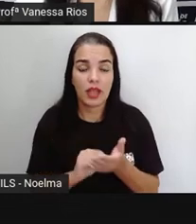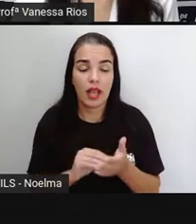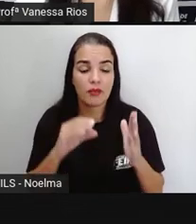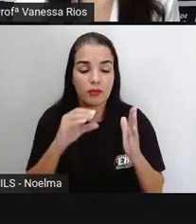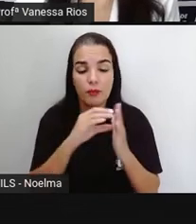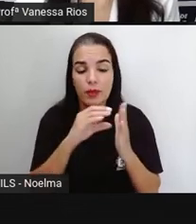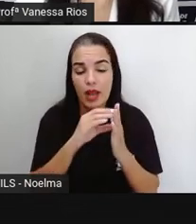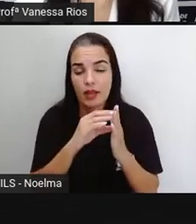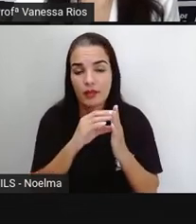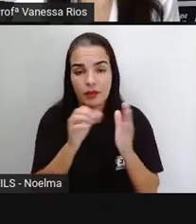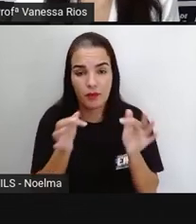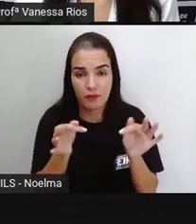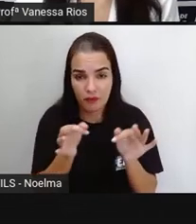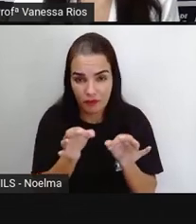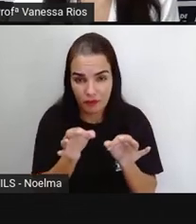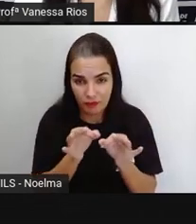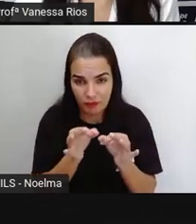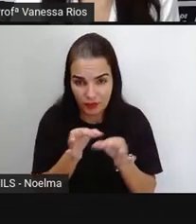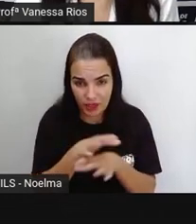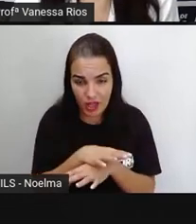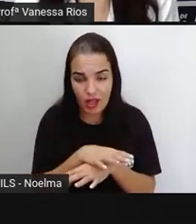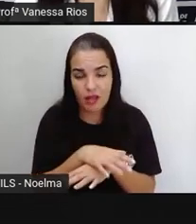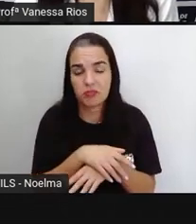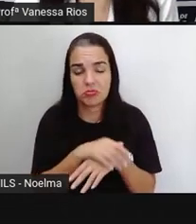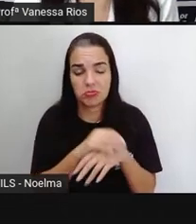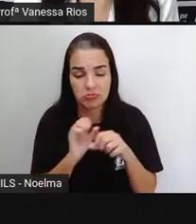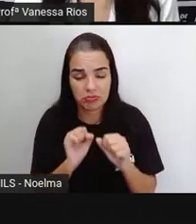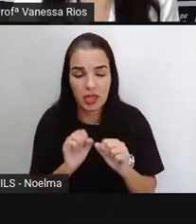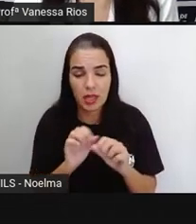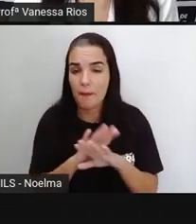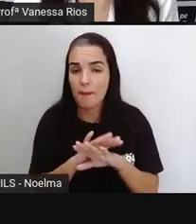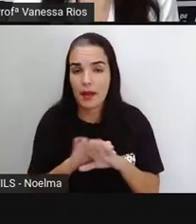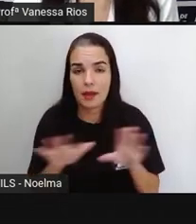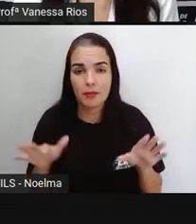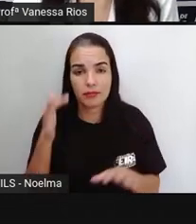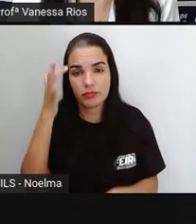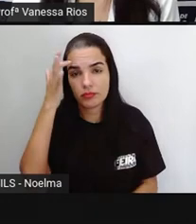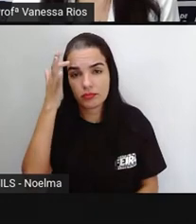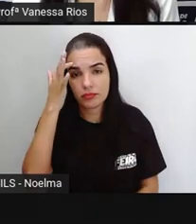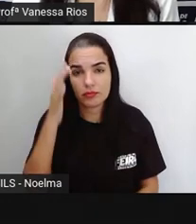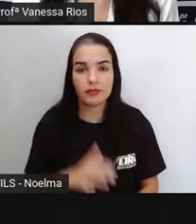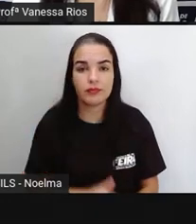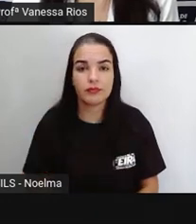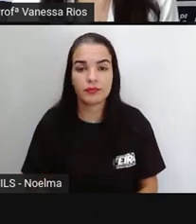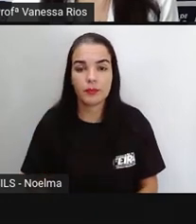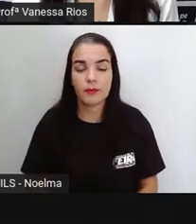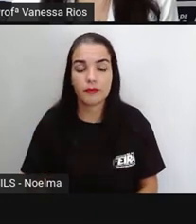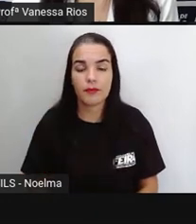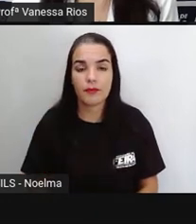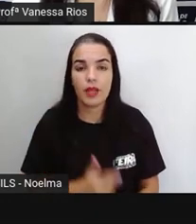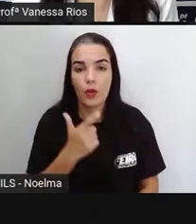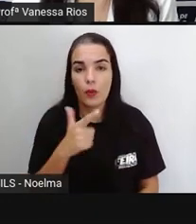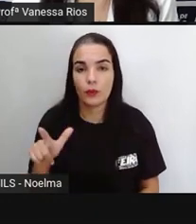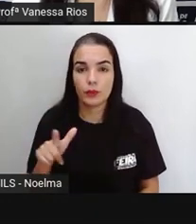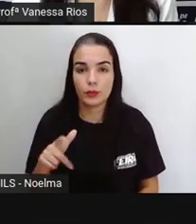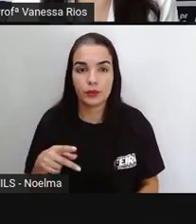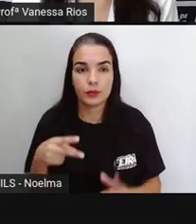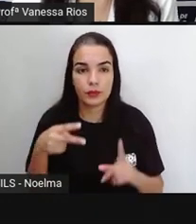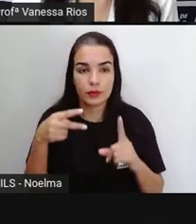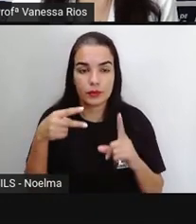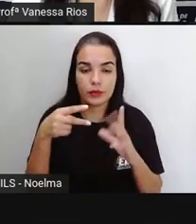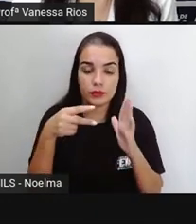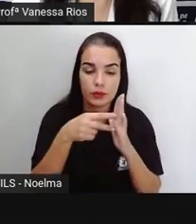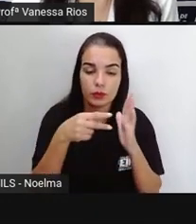parágrafo mas estará aí concluindo uma ideia outra pontuação presente aí nos textos